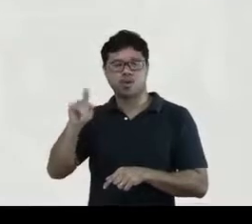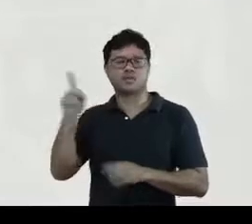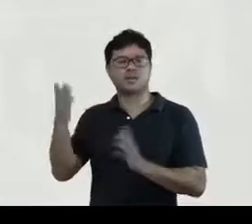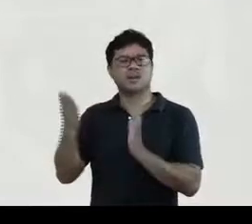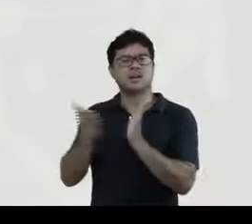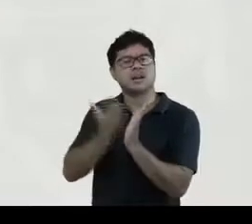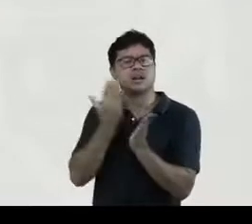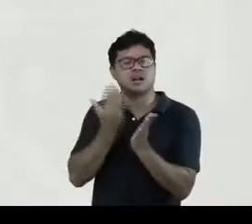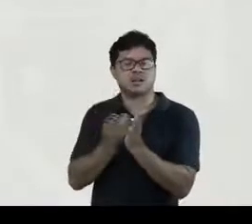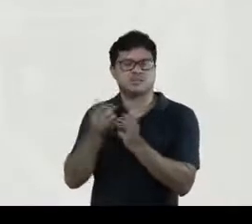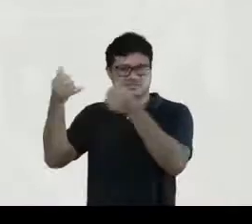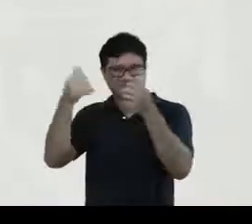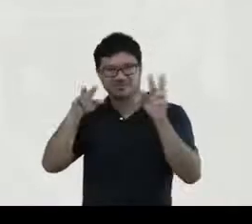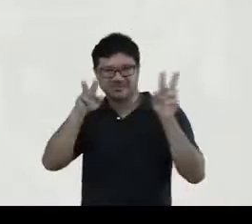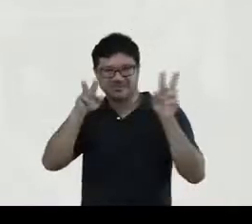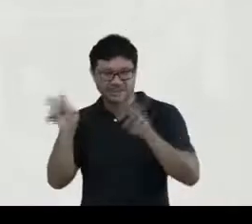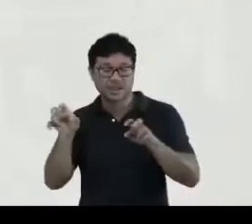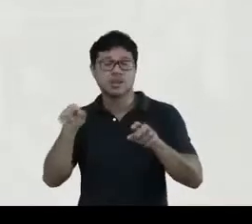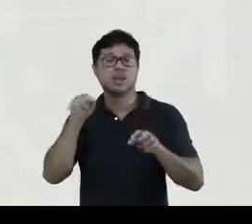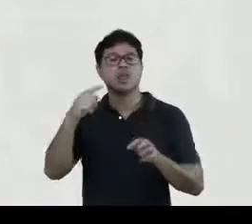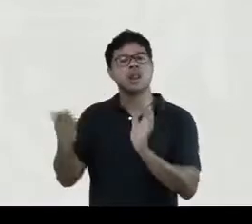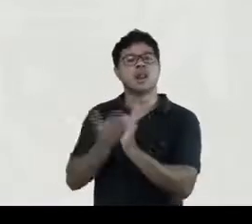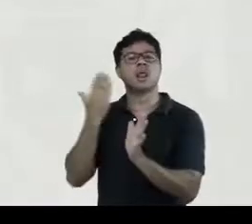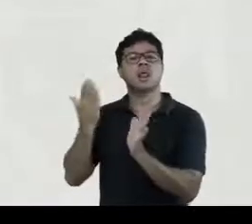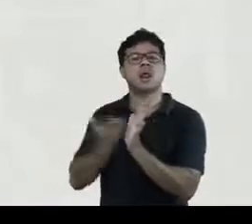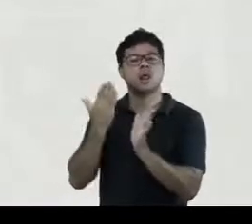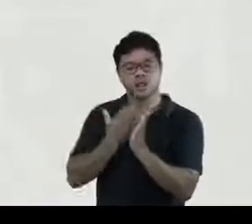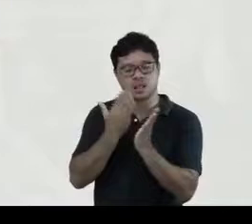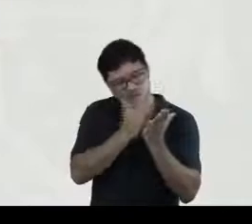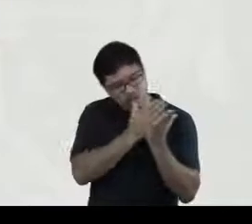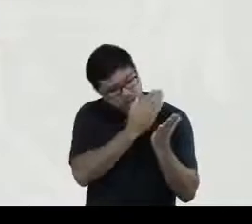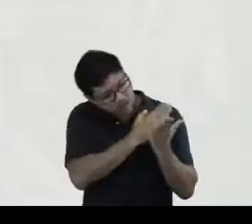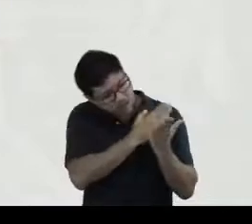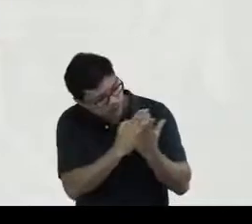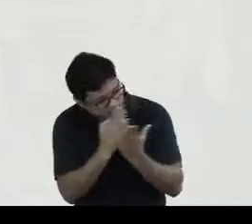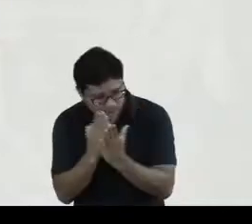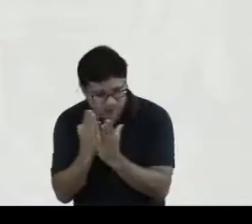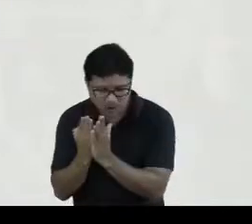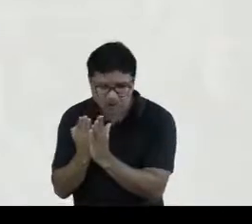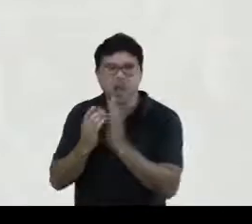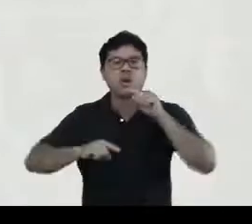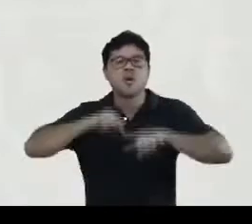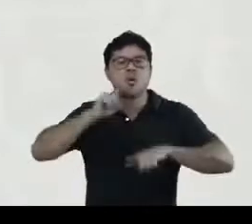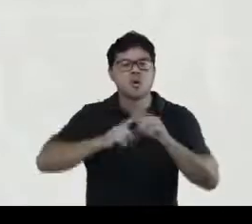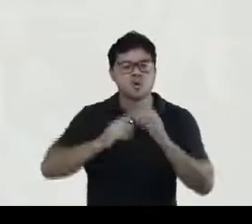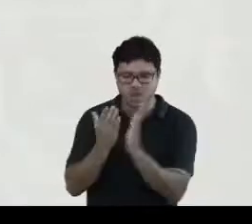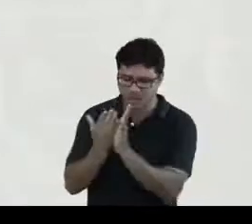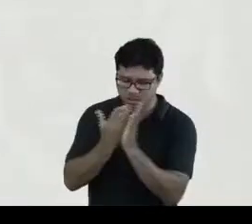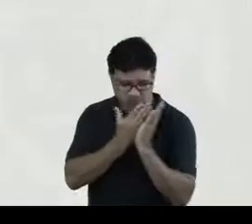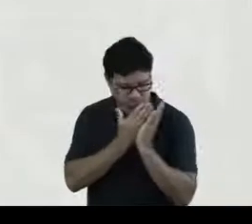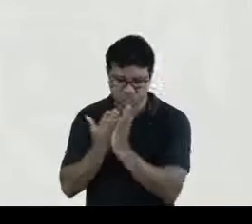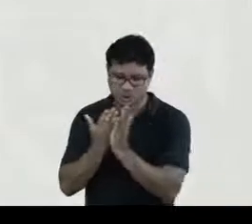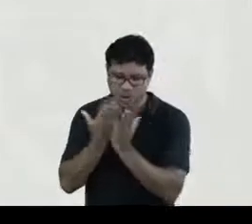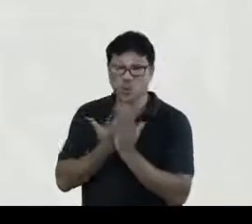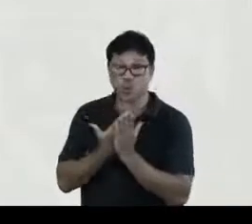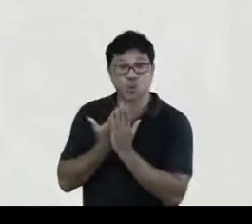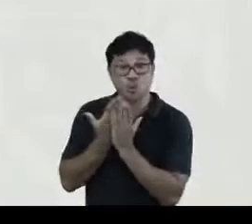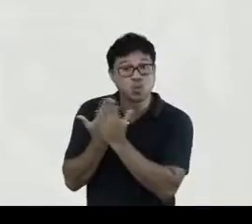Revolução, para ele, os livros, quando tratados como objetos de estudos,